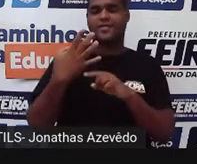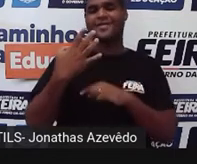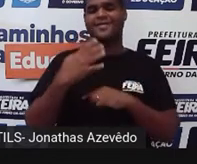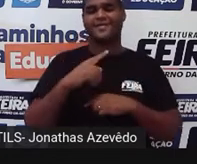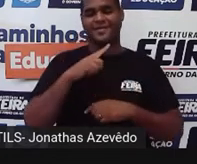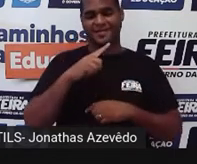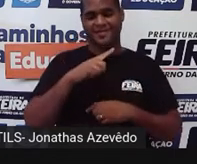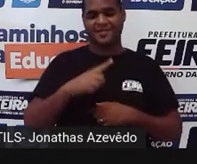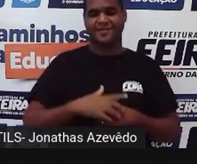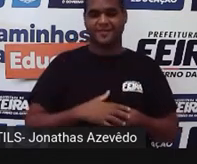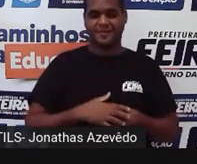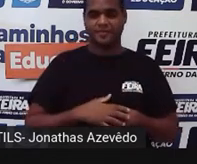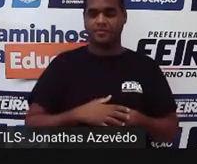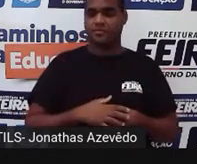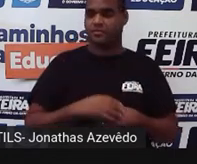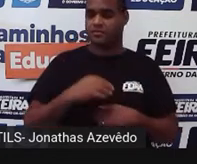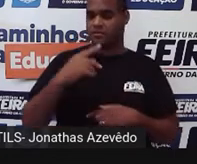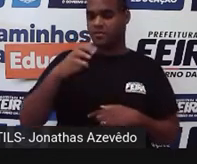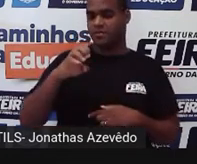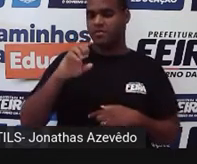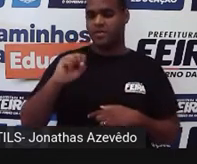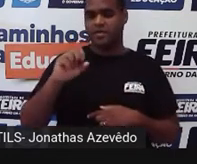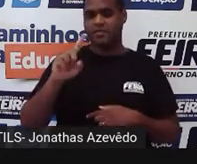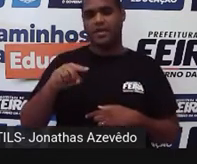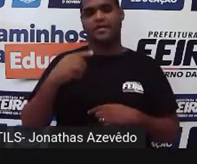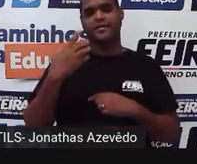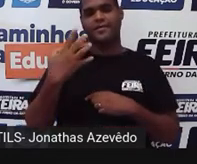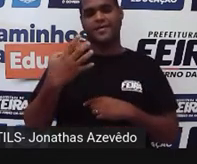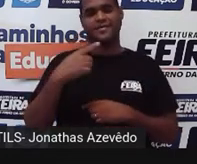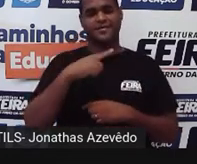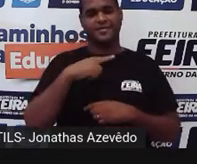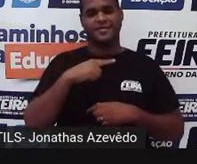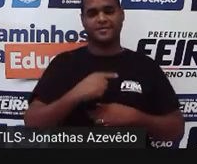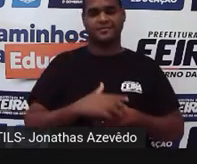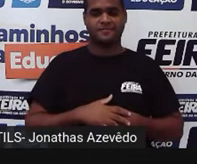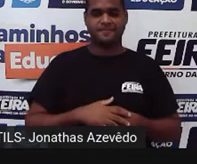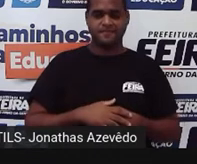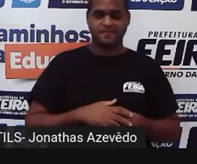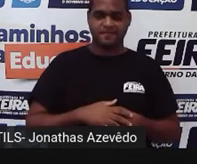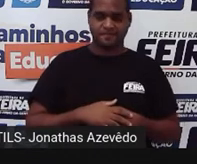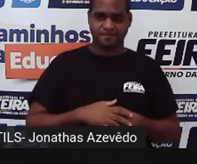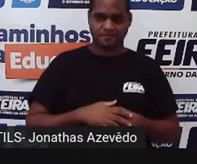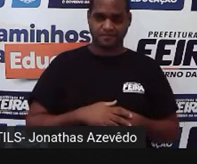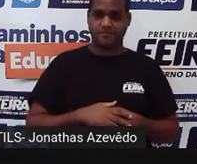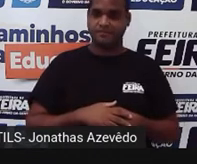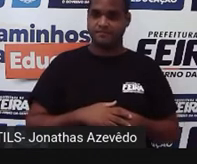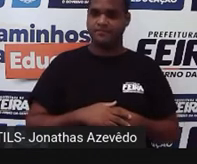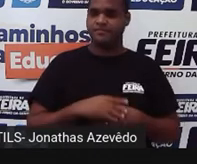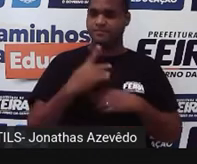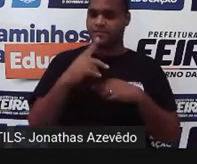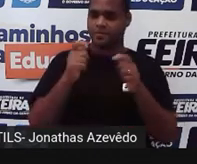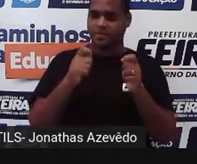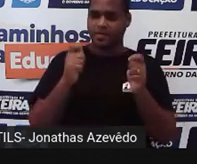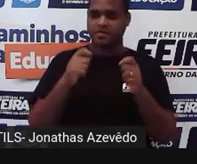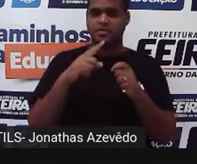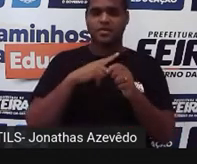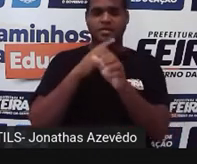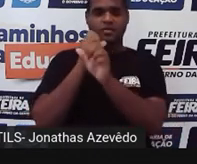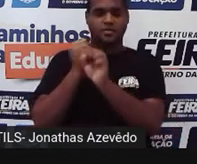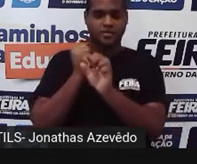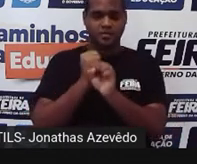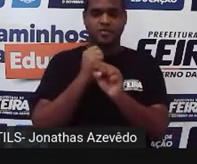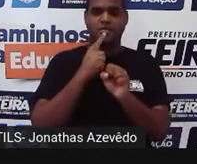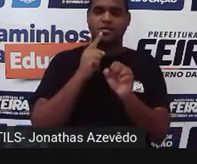4? porque o peso é 4 então a gente começa a fazer o cálculo da média aritmética